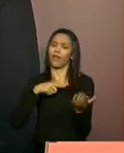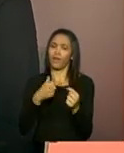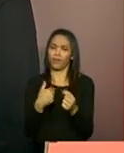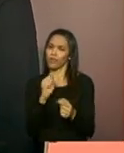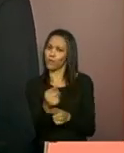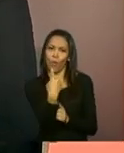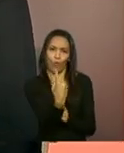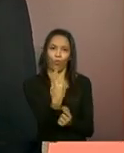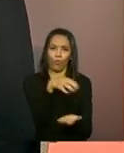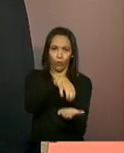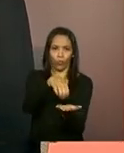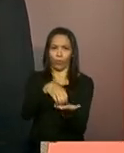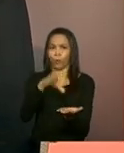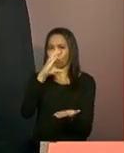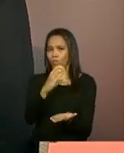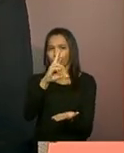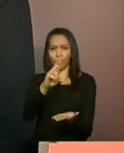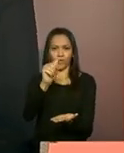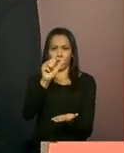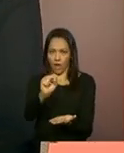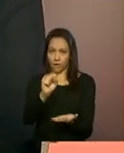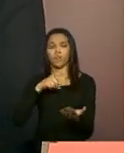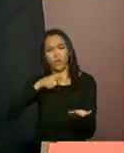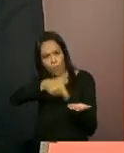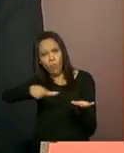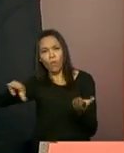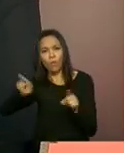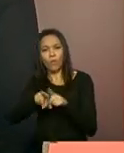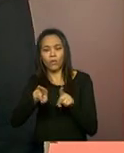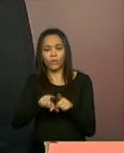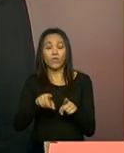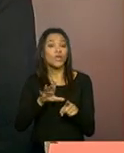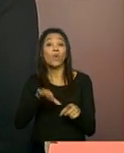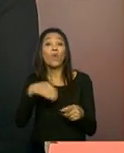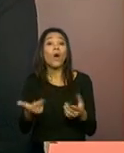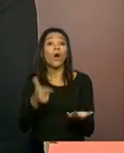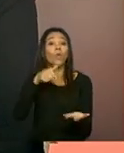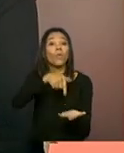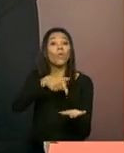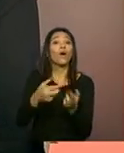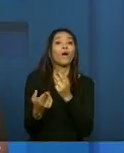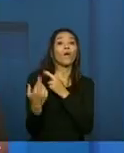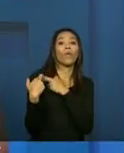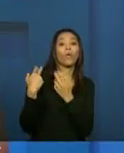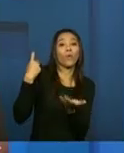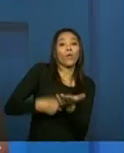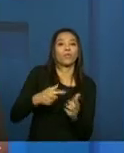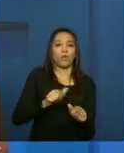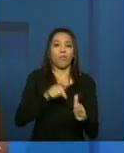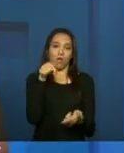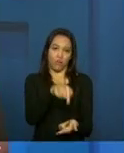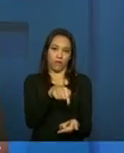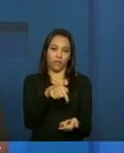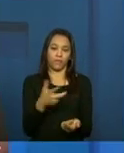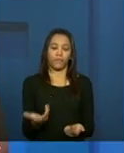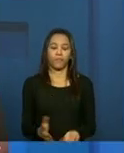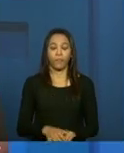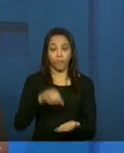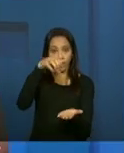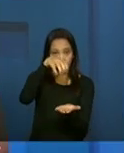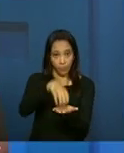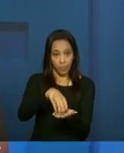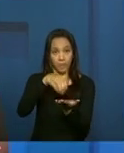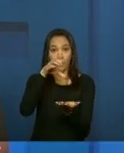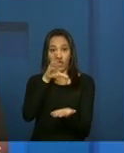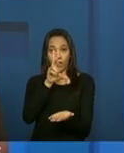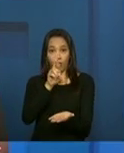unidades, além do CRAS, né? E do papel do CRAS nesse serviço. Certo. Na verdade, o CRAS, ele é a